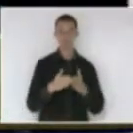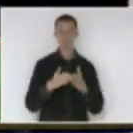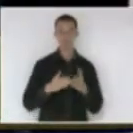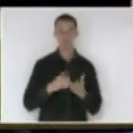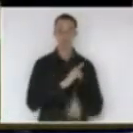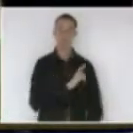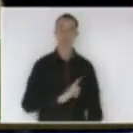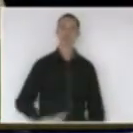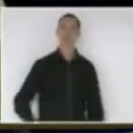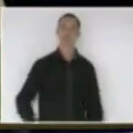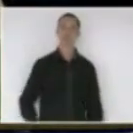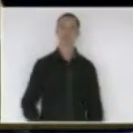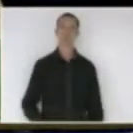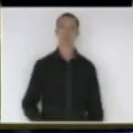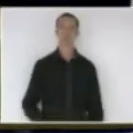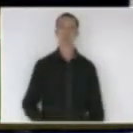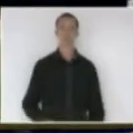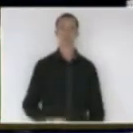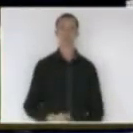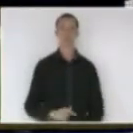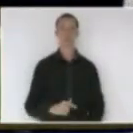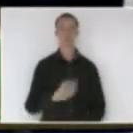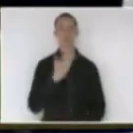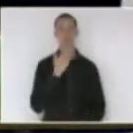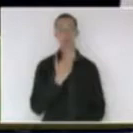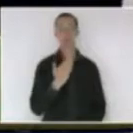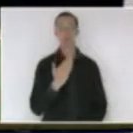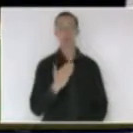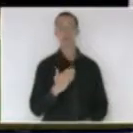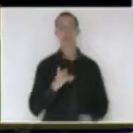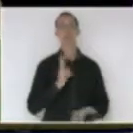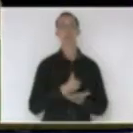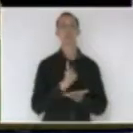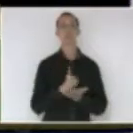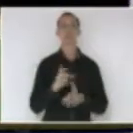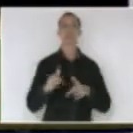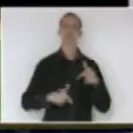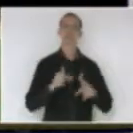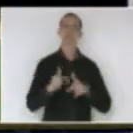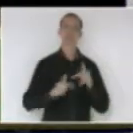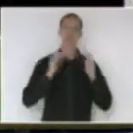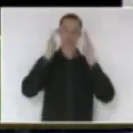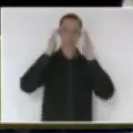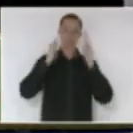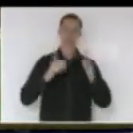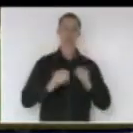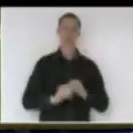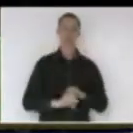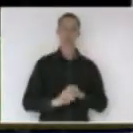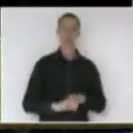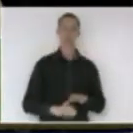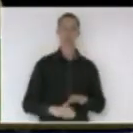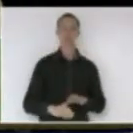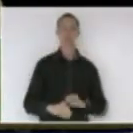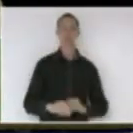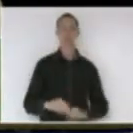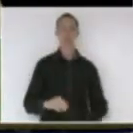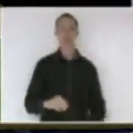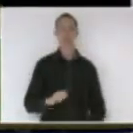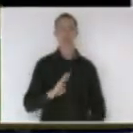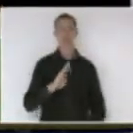estado pela continuidade dos trabalhos em prol da educação blumenauense da escola de